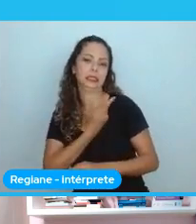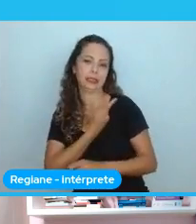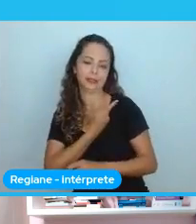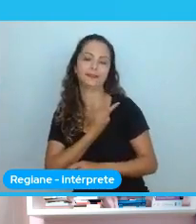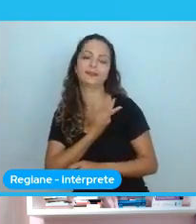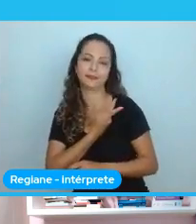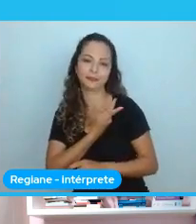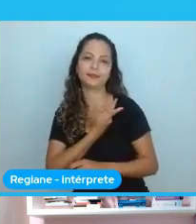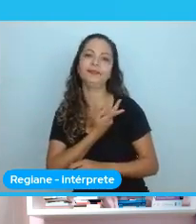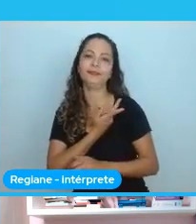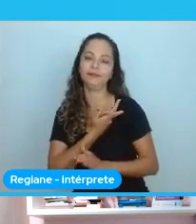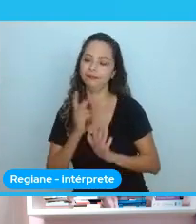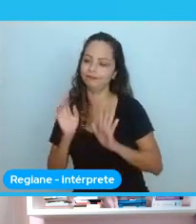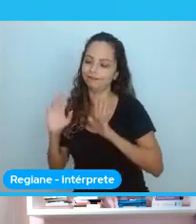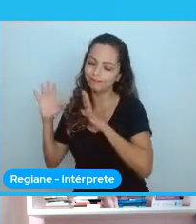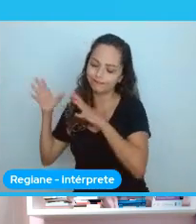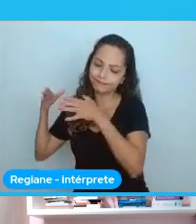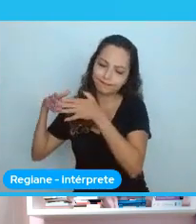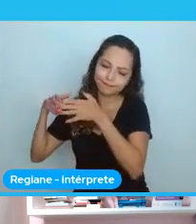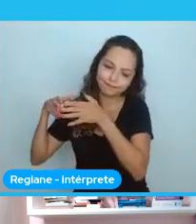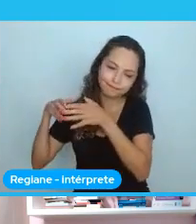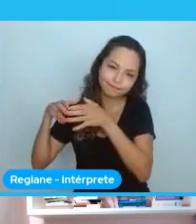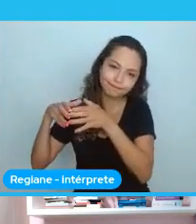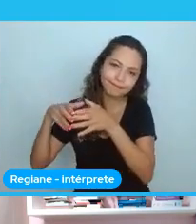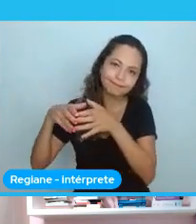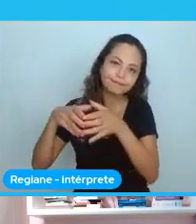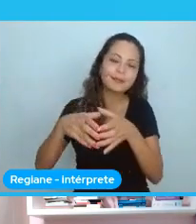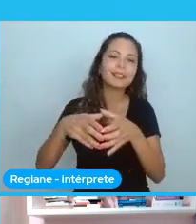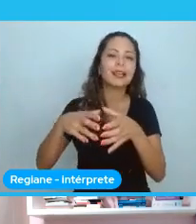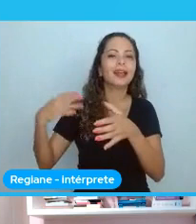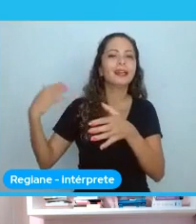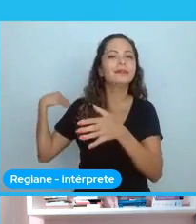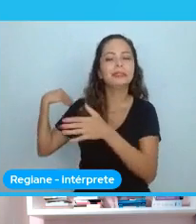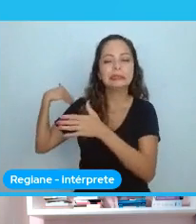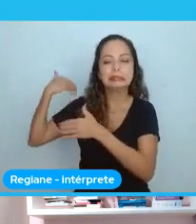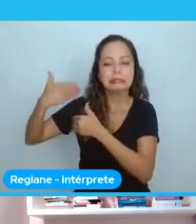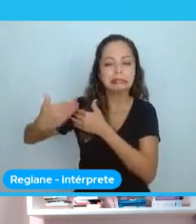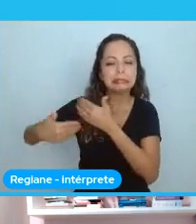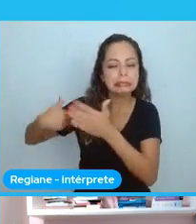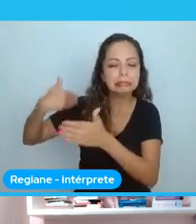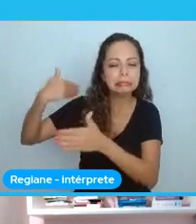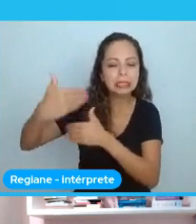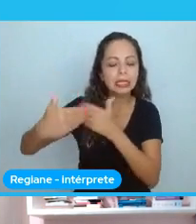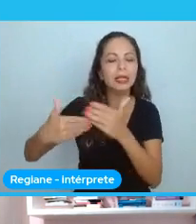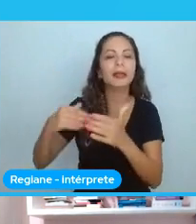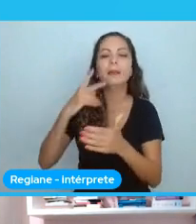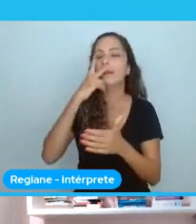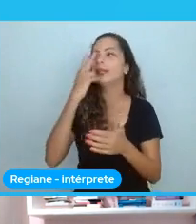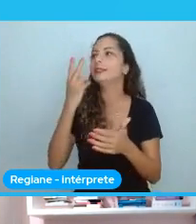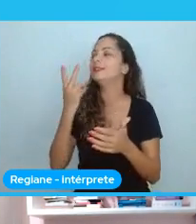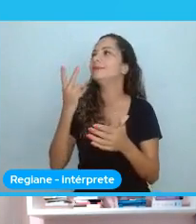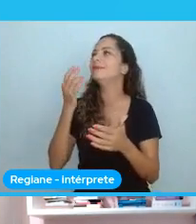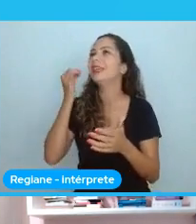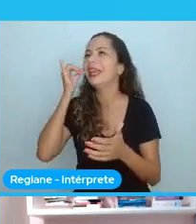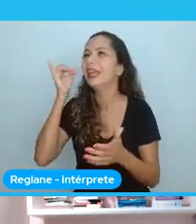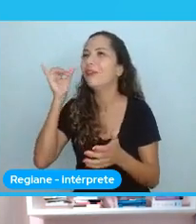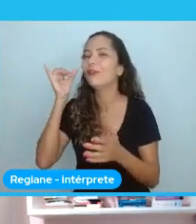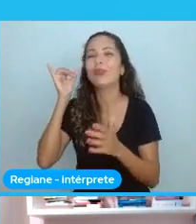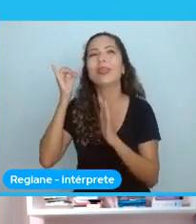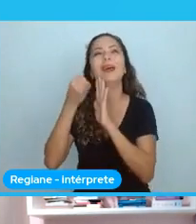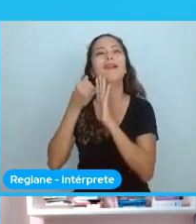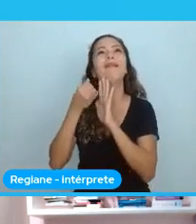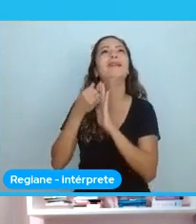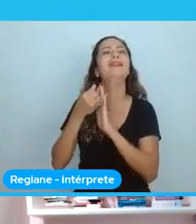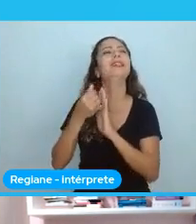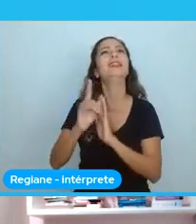acho que, por muito tempo, a gente evitou... Não foi nem que a gente evitou. A gente deixou para lá.